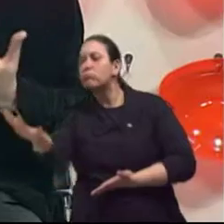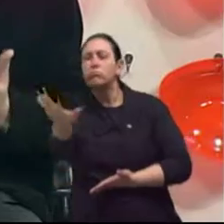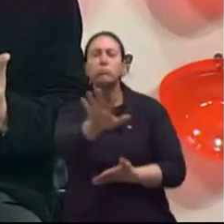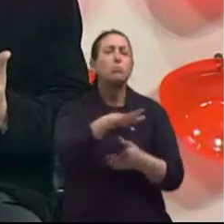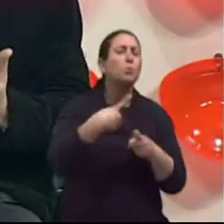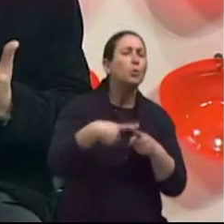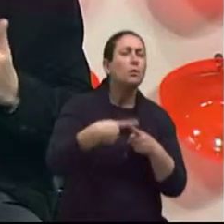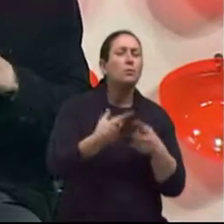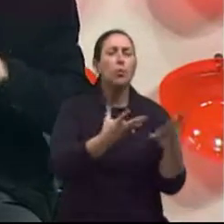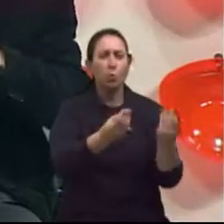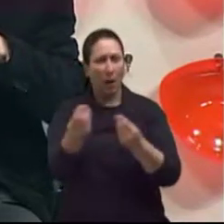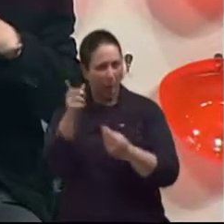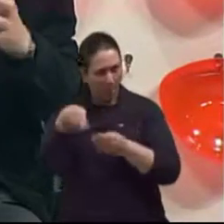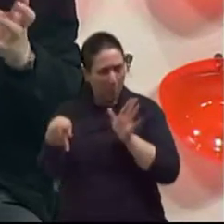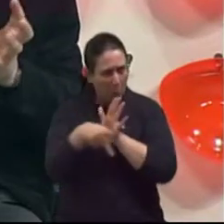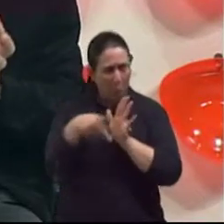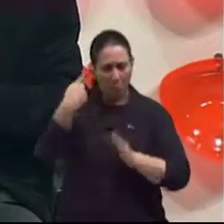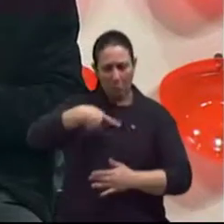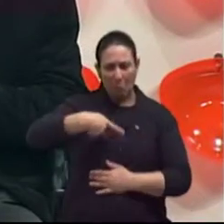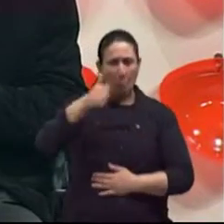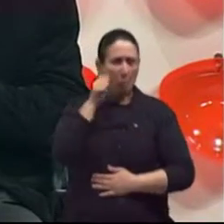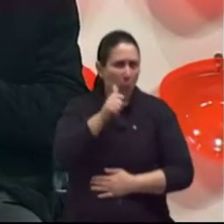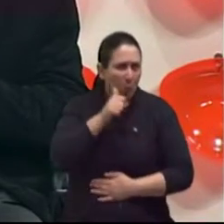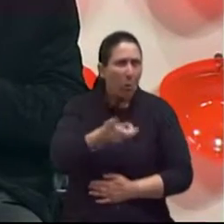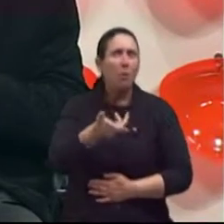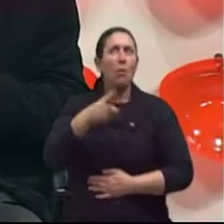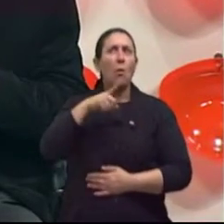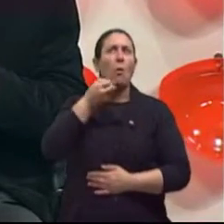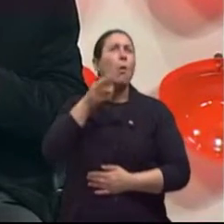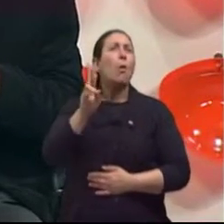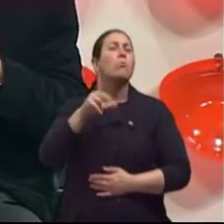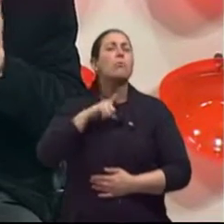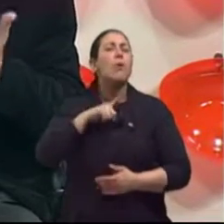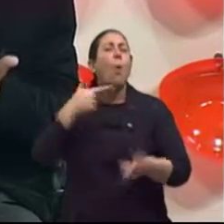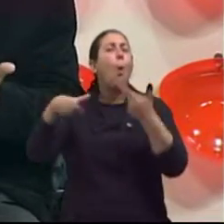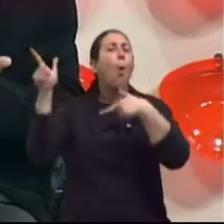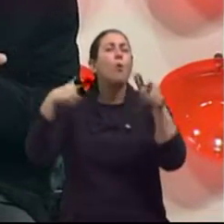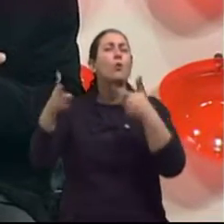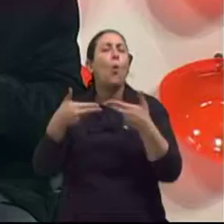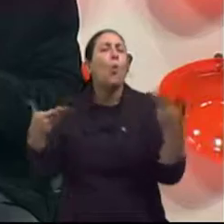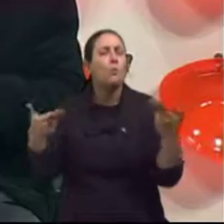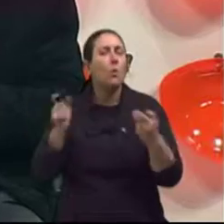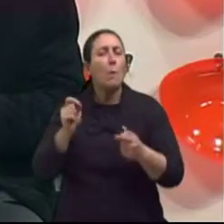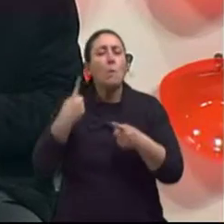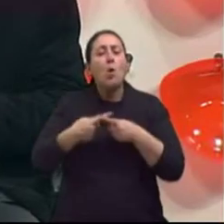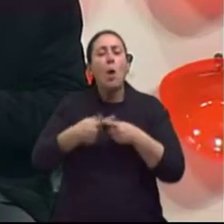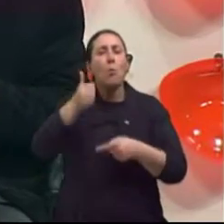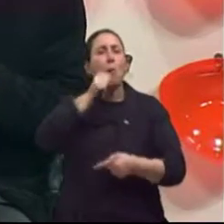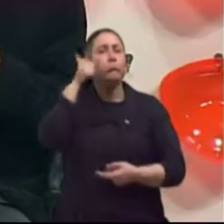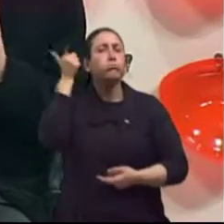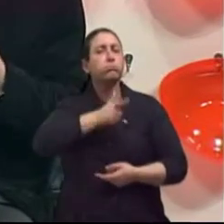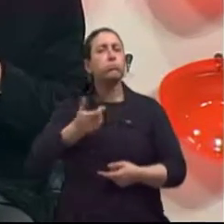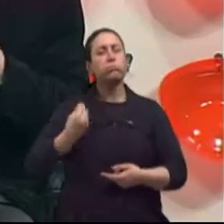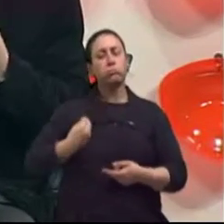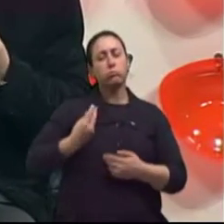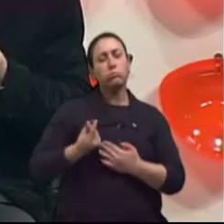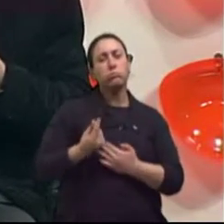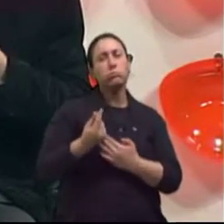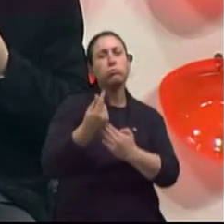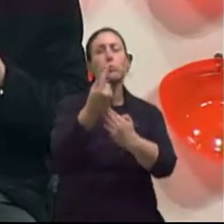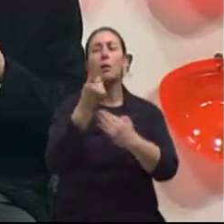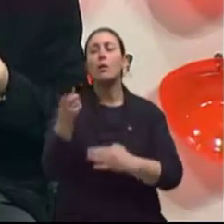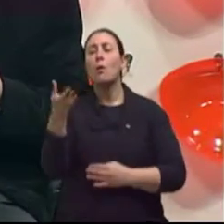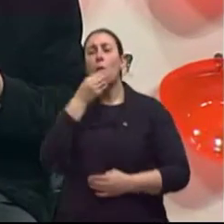inerente à mulher? Ou será que existem outros fatores que possam estar levando à maior longevidade feminina? Talvez isso é